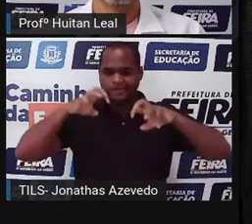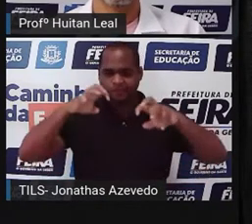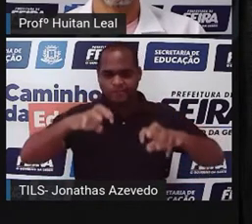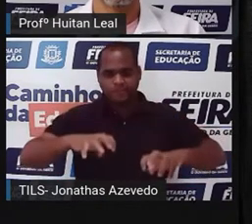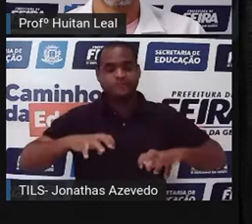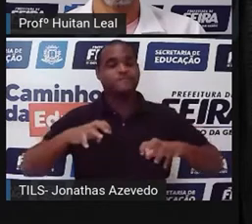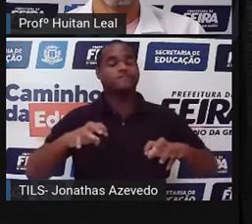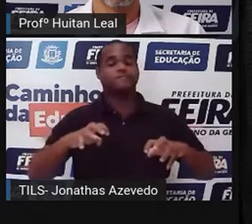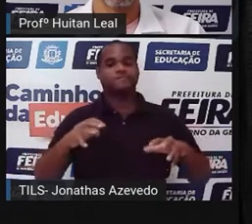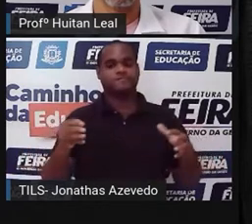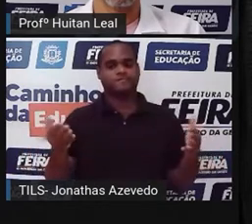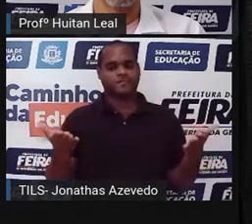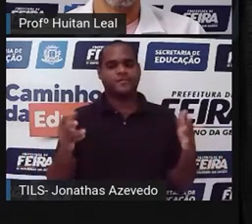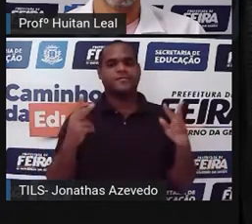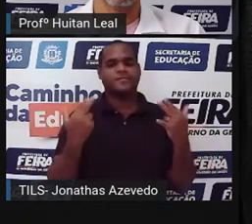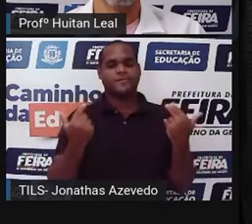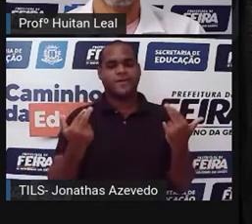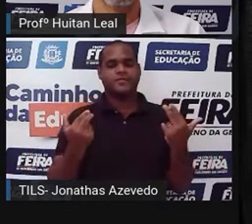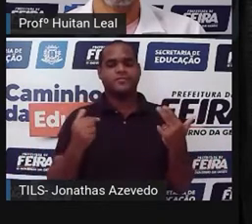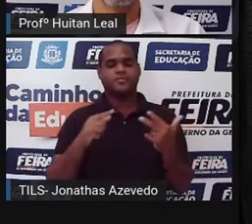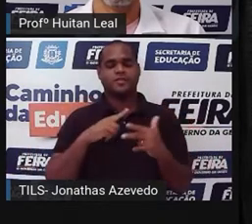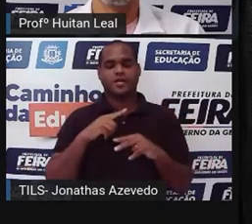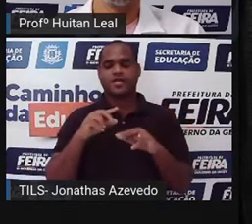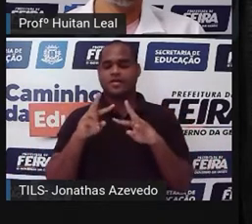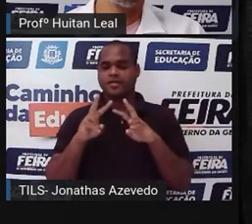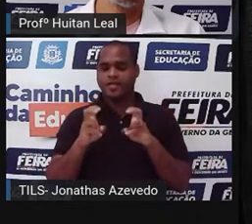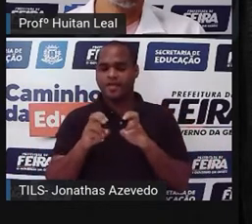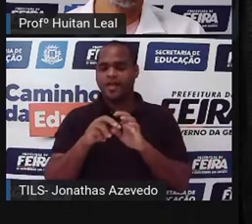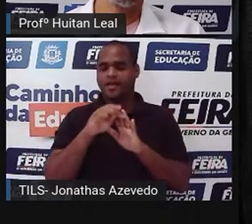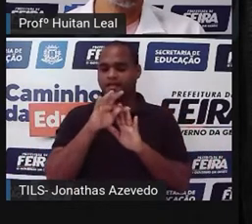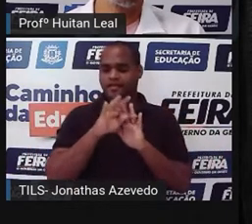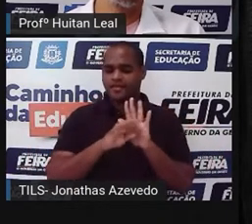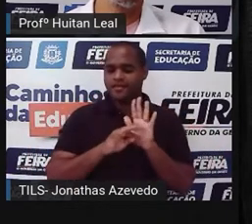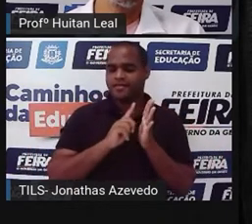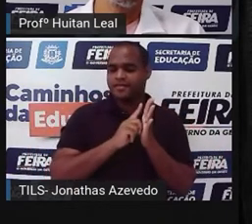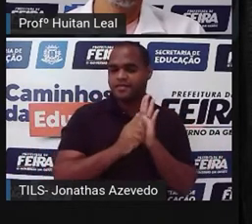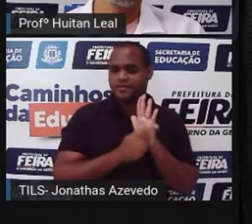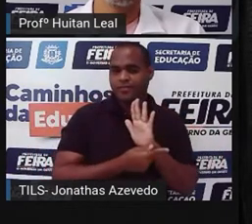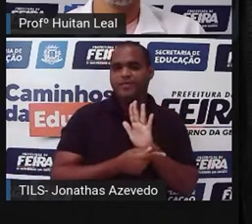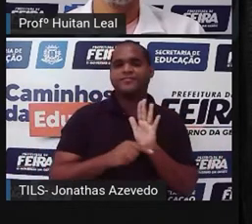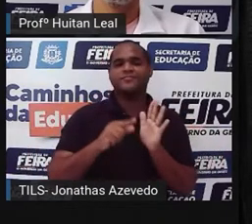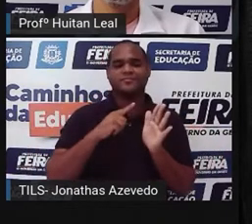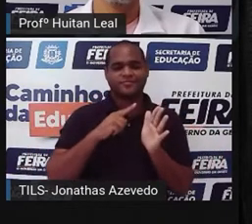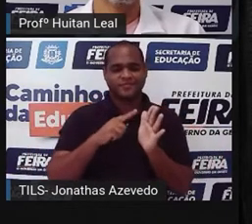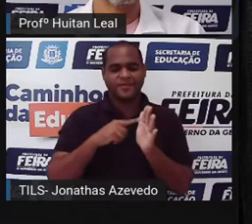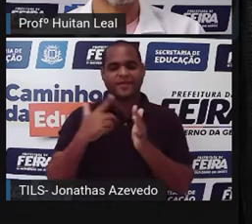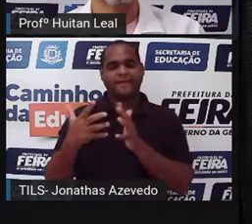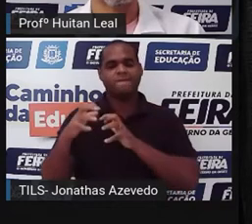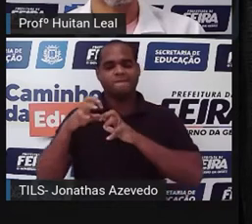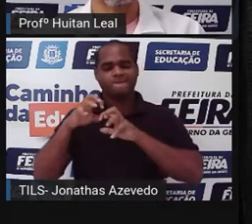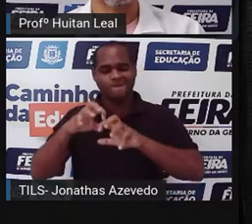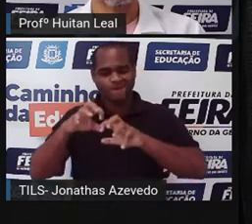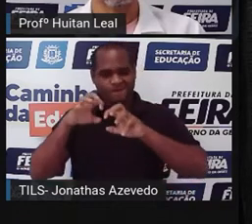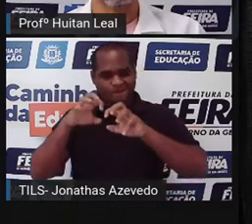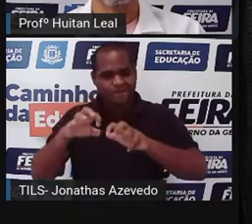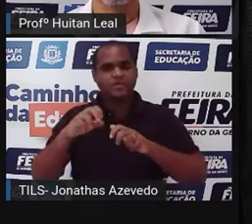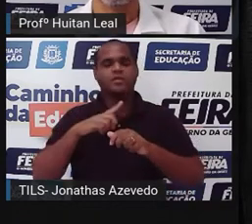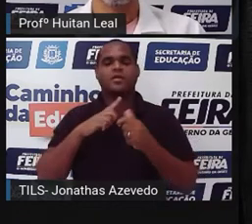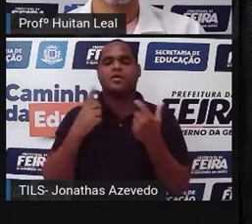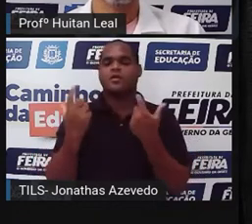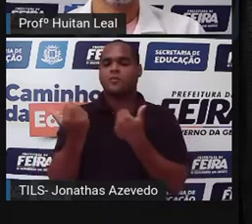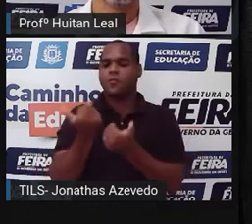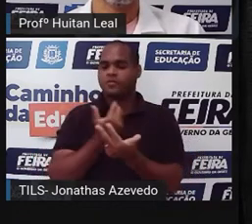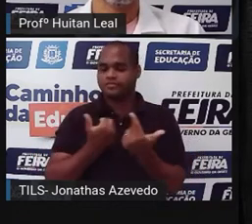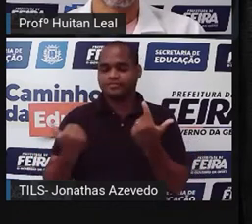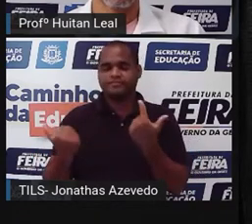que são a mesma coisa, tanto o conto de terror quanto o conto de assombração tratam o mesmo assunto. E o